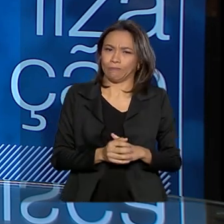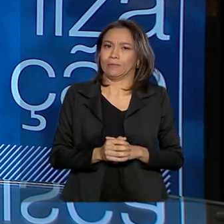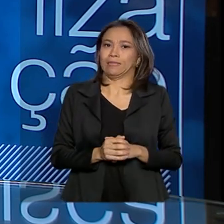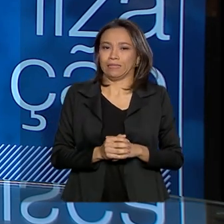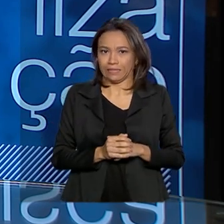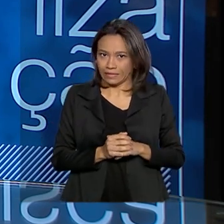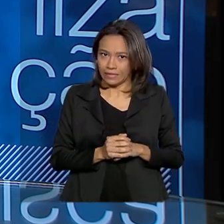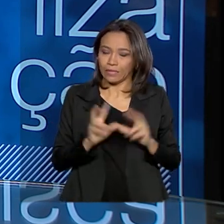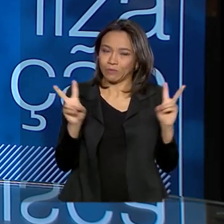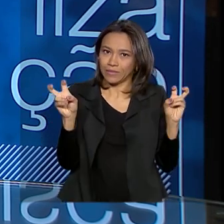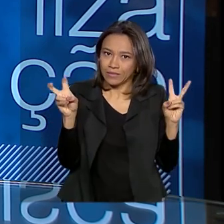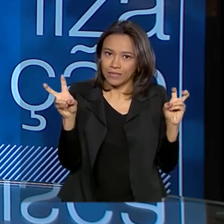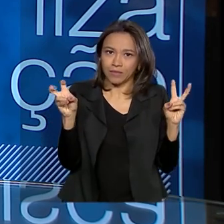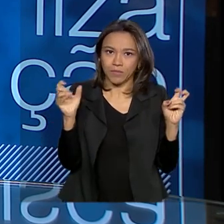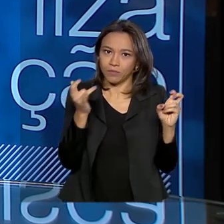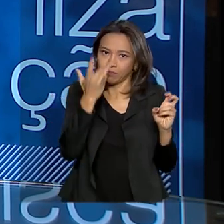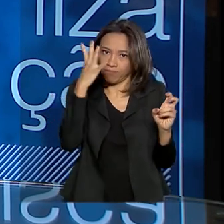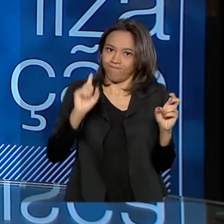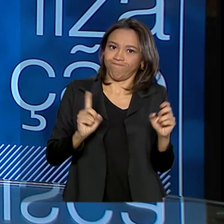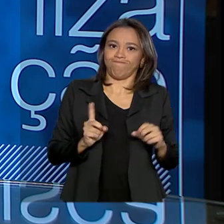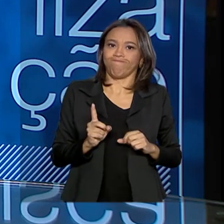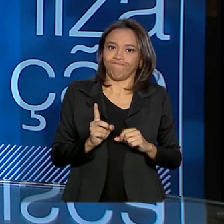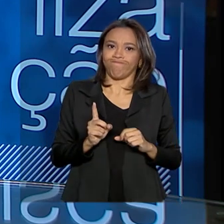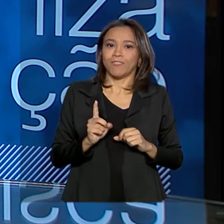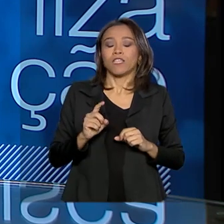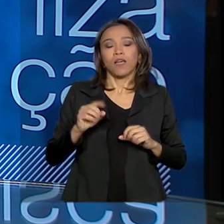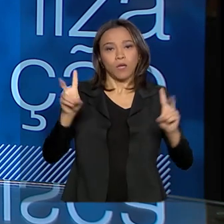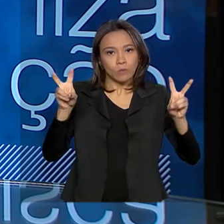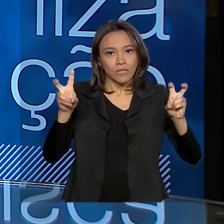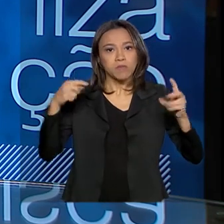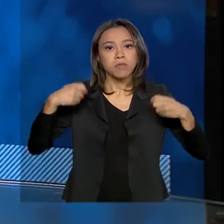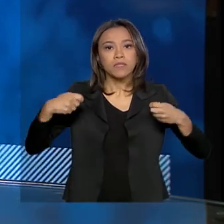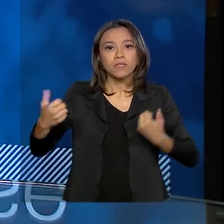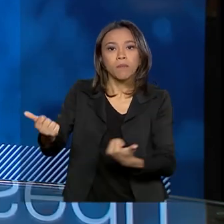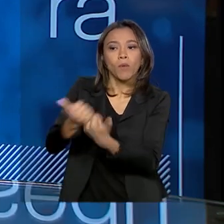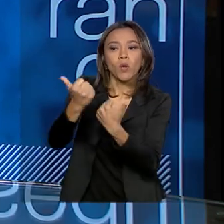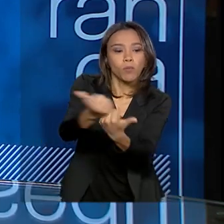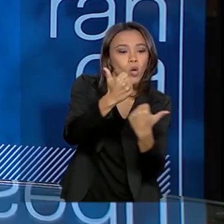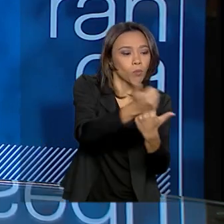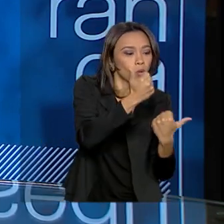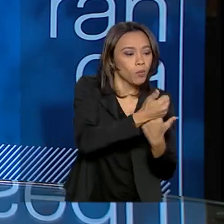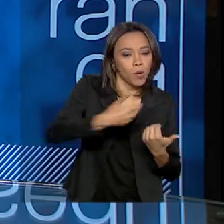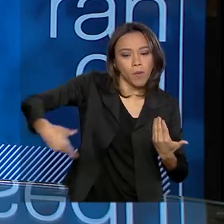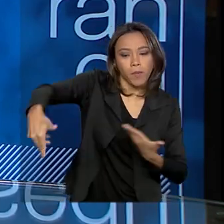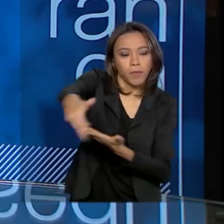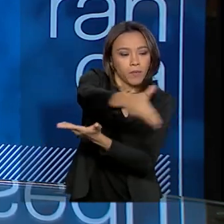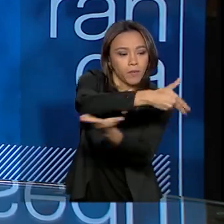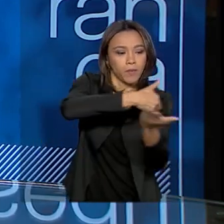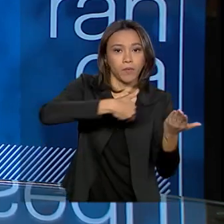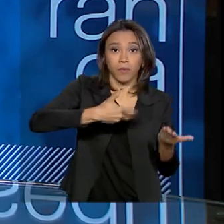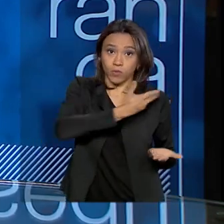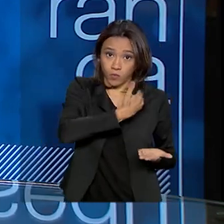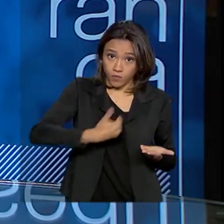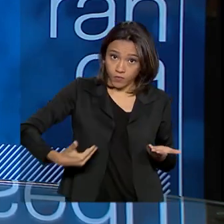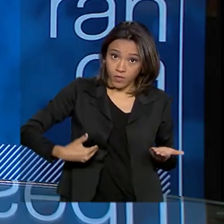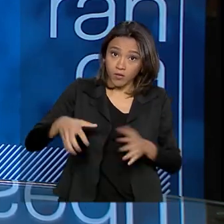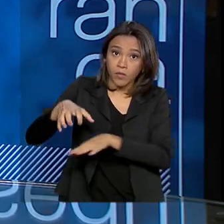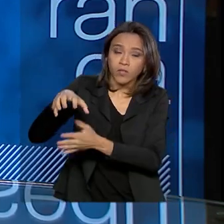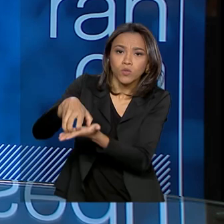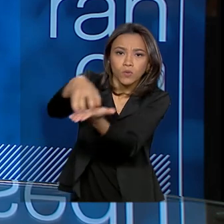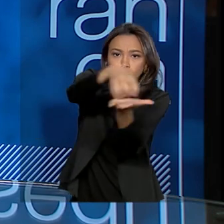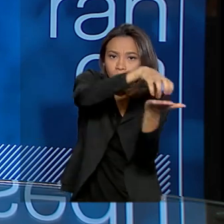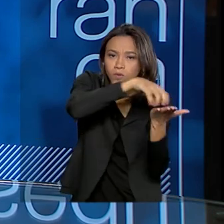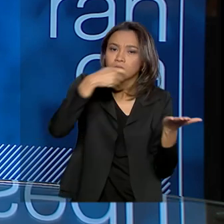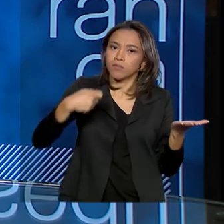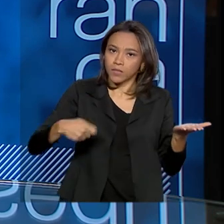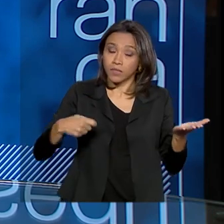é um tema complexo, é um tema sistêmico e que depende muito das instituições públicas, mas depende também